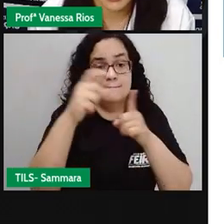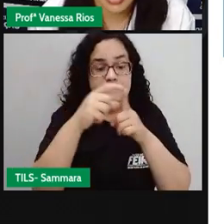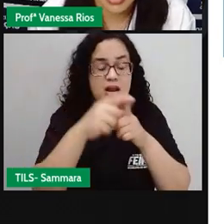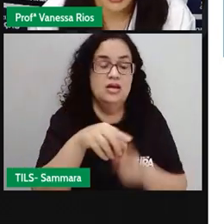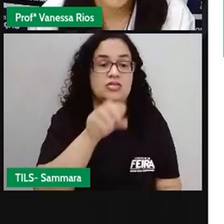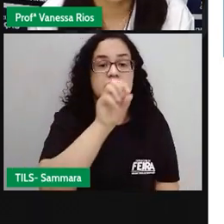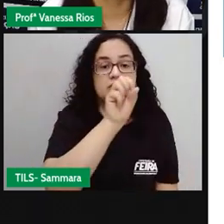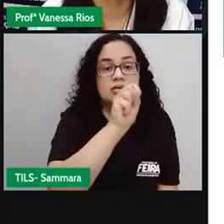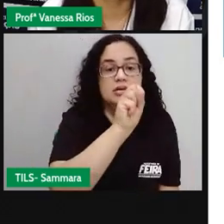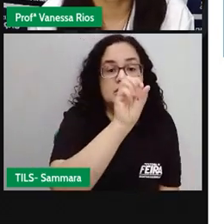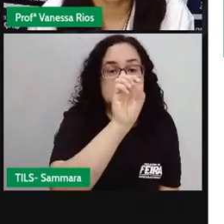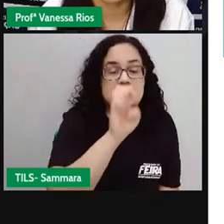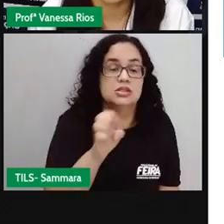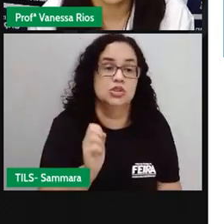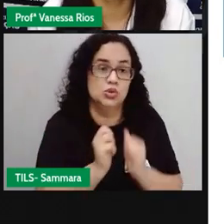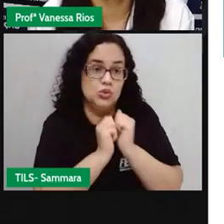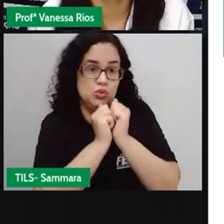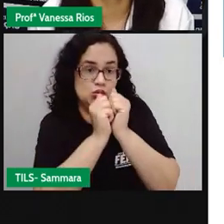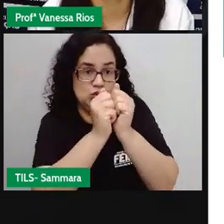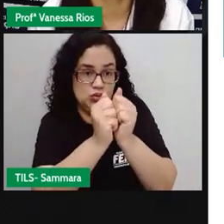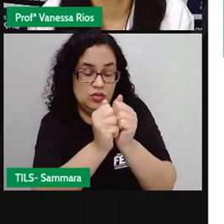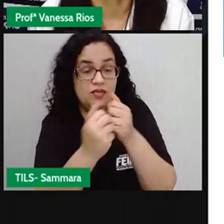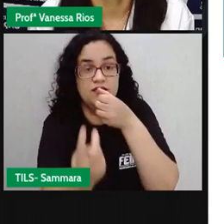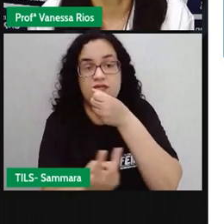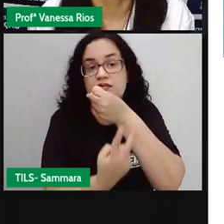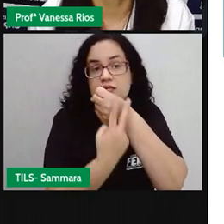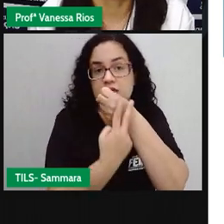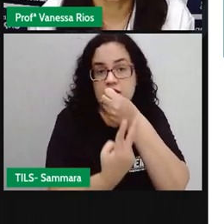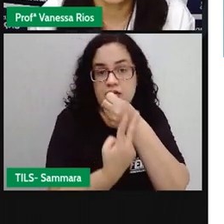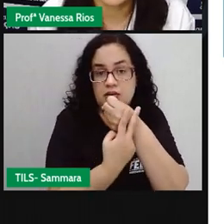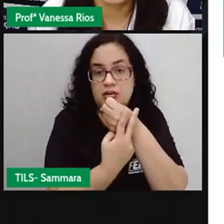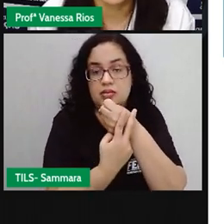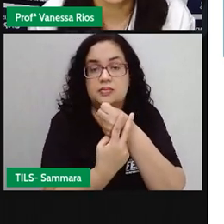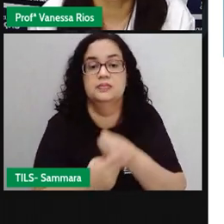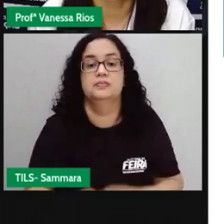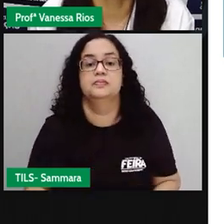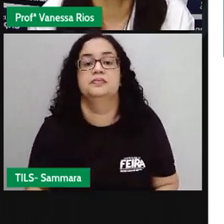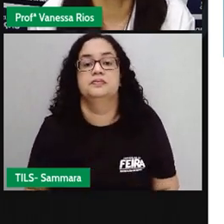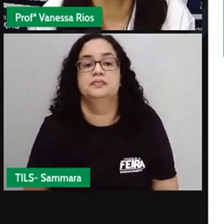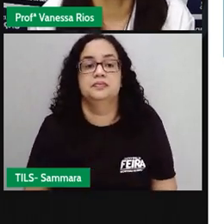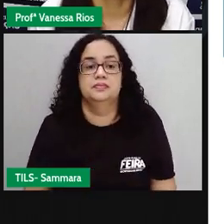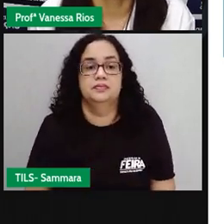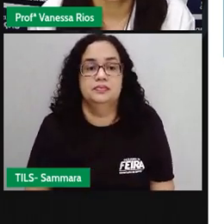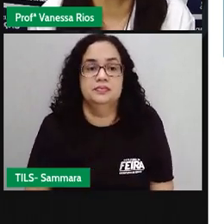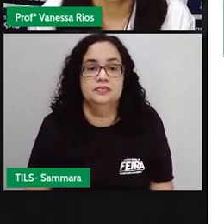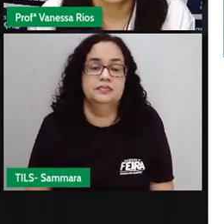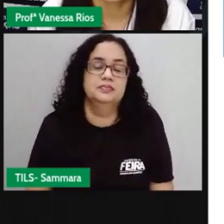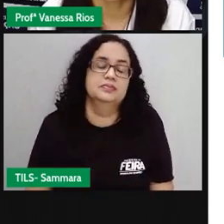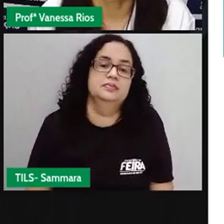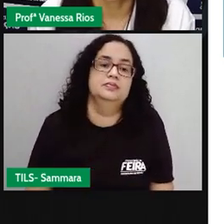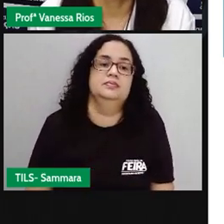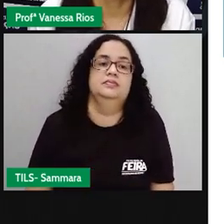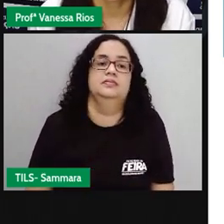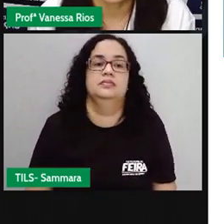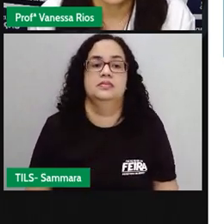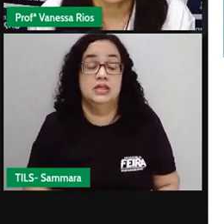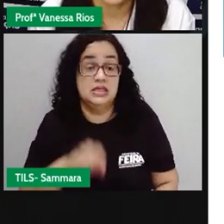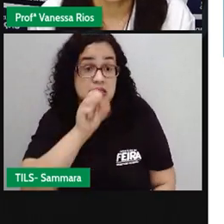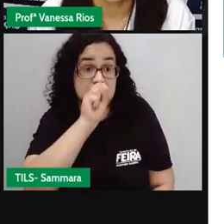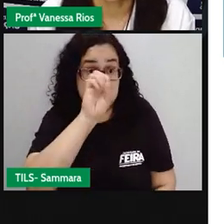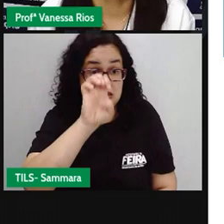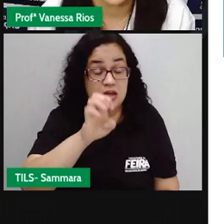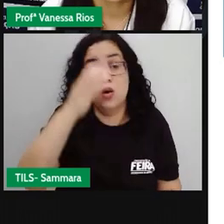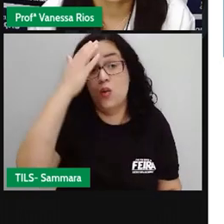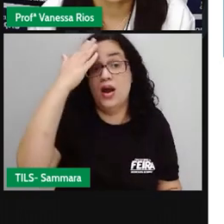se acompanhando o verbo quando está no modo subjuntivo e no tempo pretérito. Se